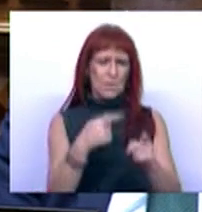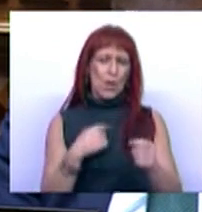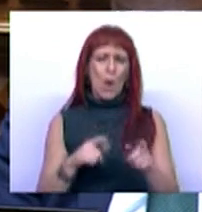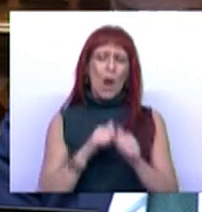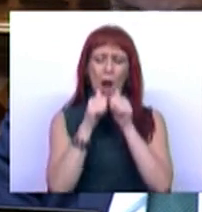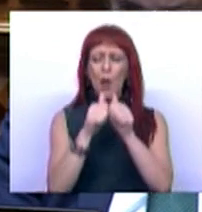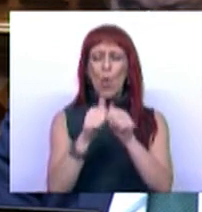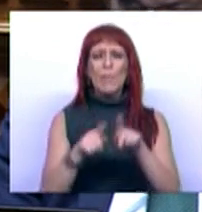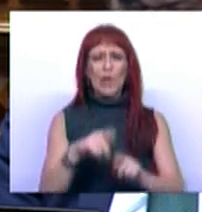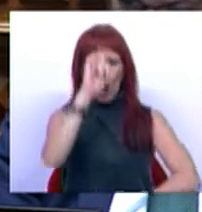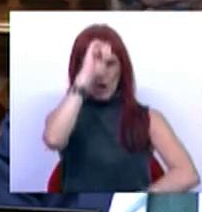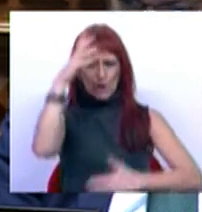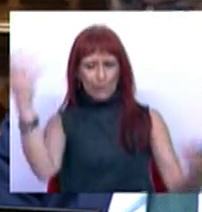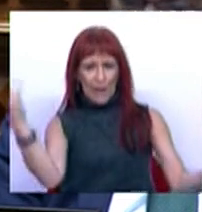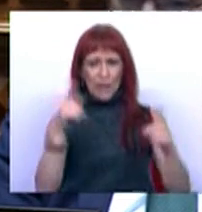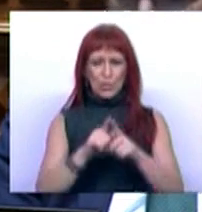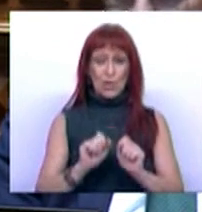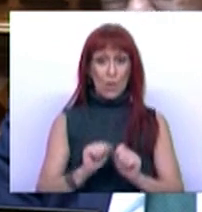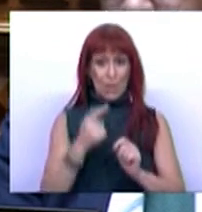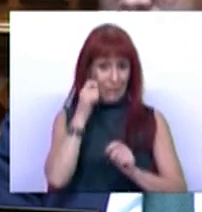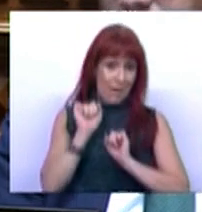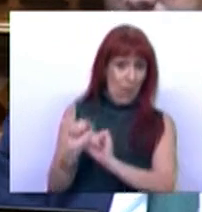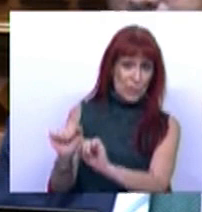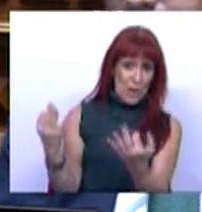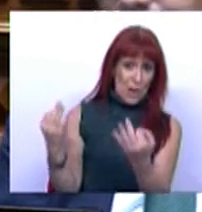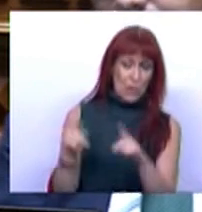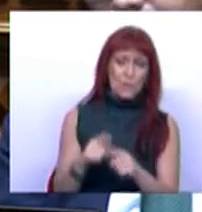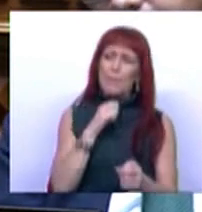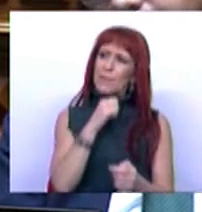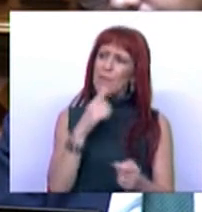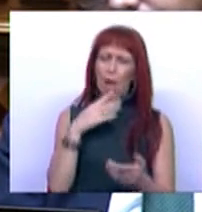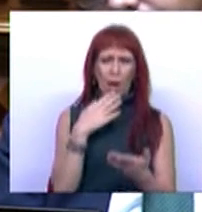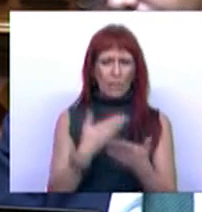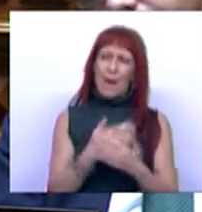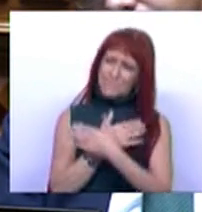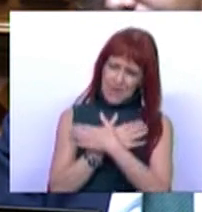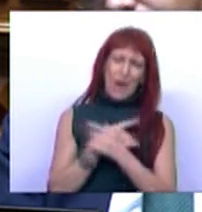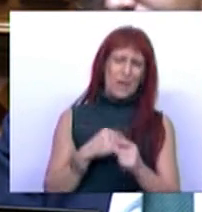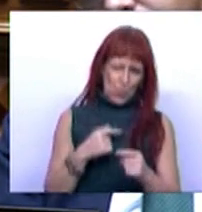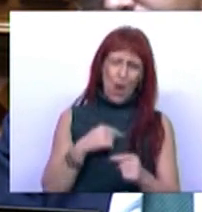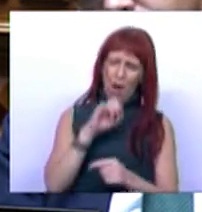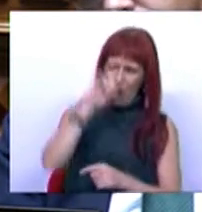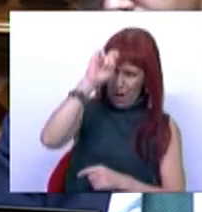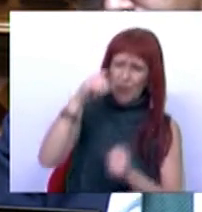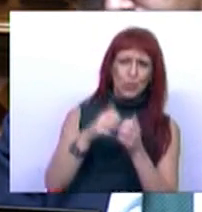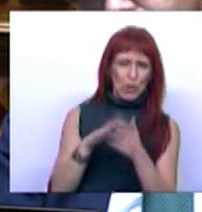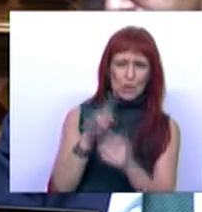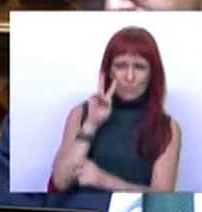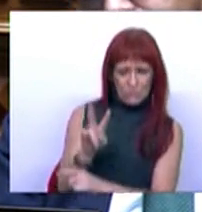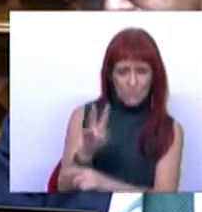foram acompanhadas pelo respeito pelos seus opositores, o que lhe permitiu granjear amizades e conquistar a admiração de todos.